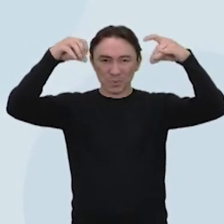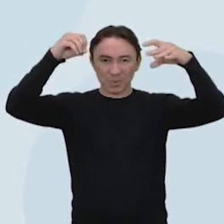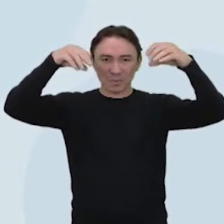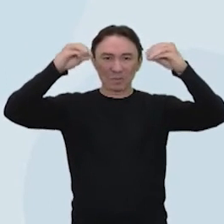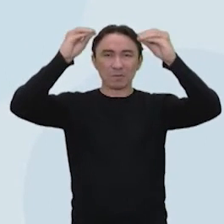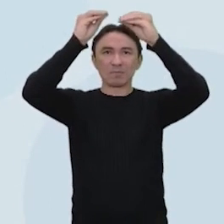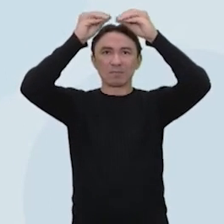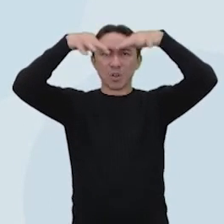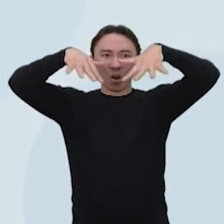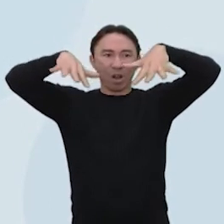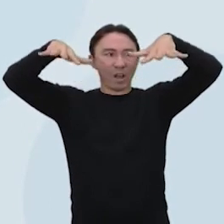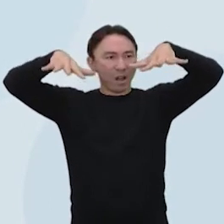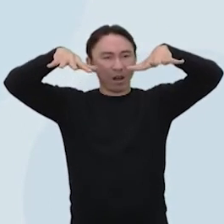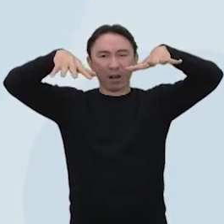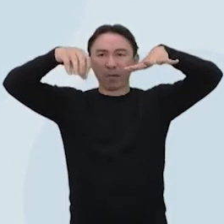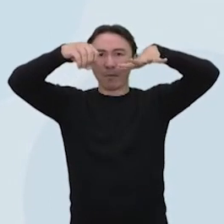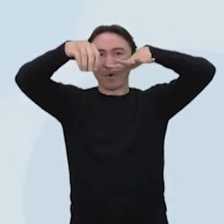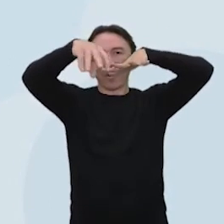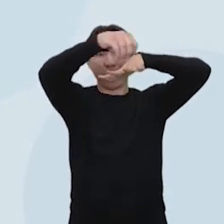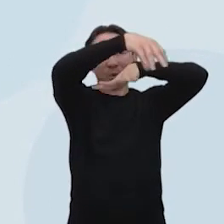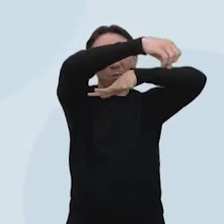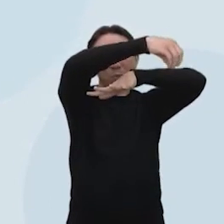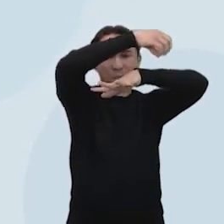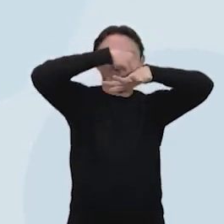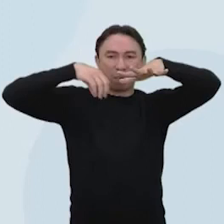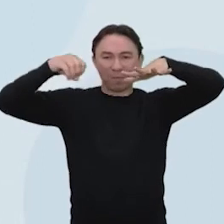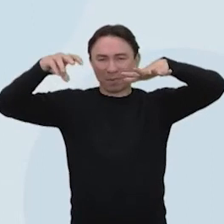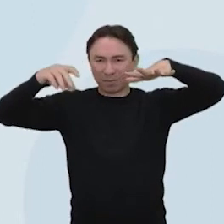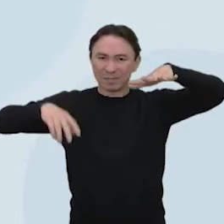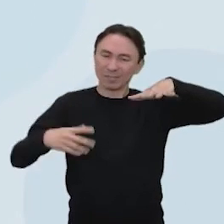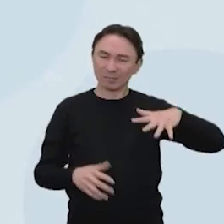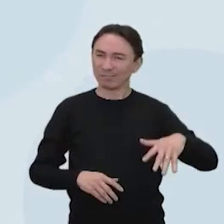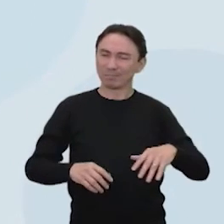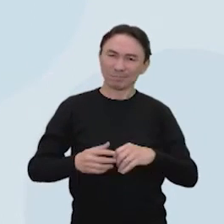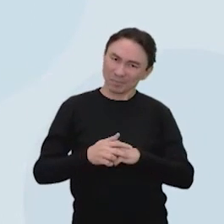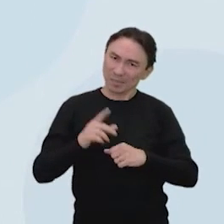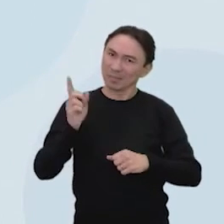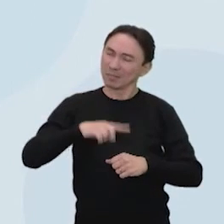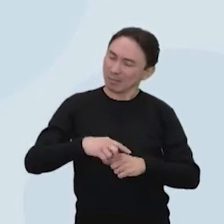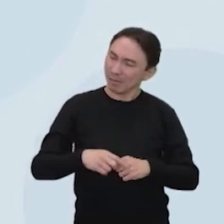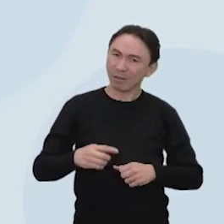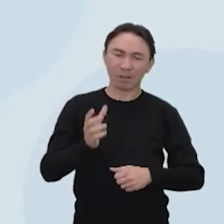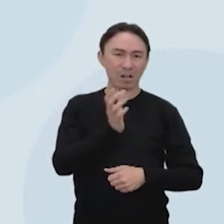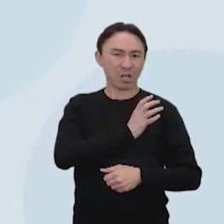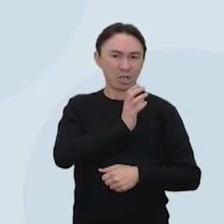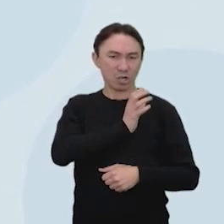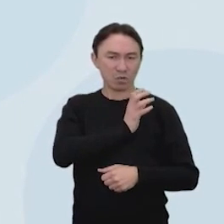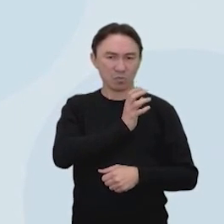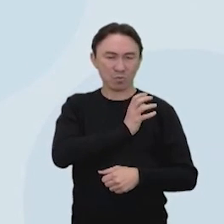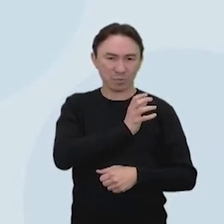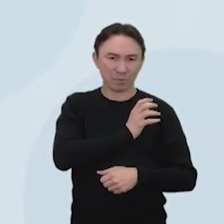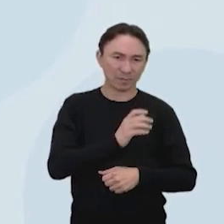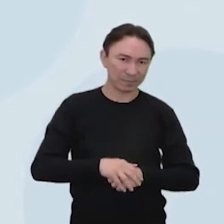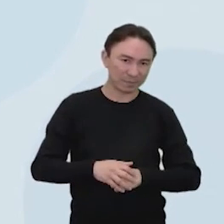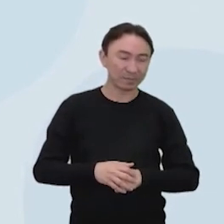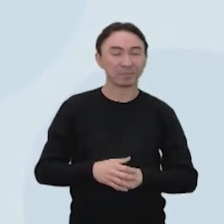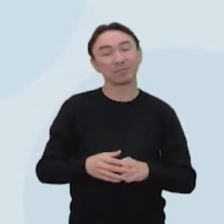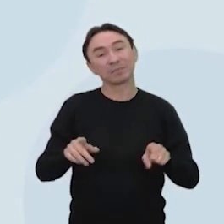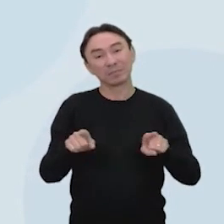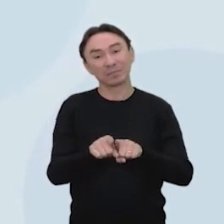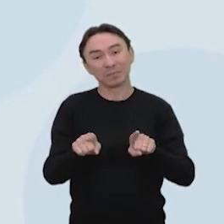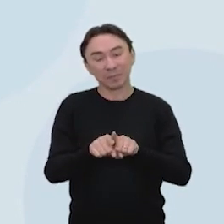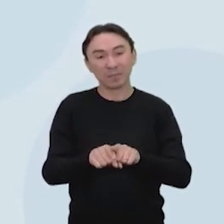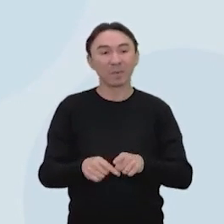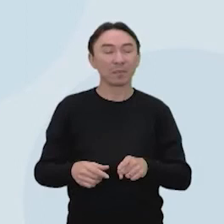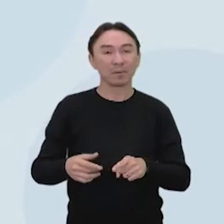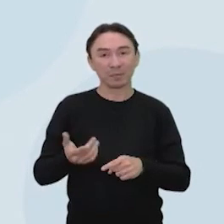O lustre que é grande, né? Quem tem lustres grandes? Pessoas ricas, né? Então, a pessoa já está ali. E quem pintou, que foi o